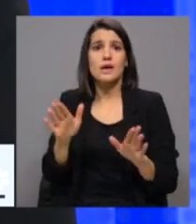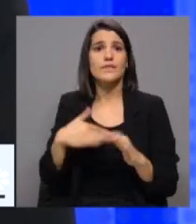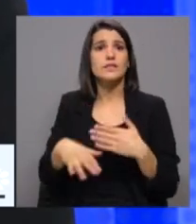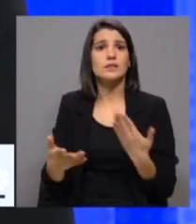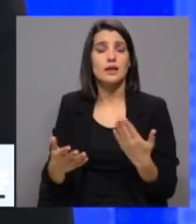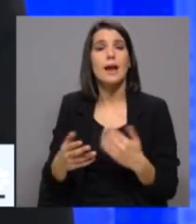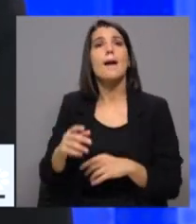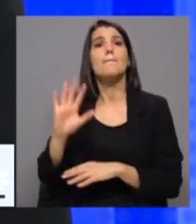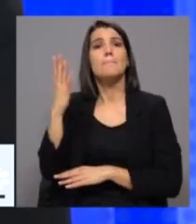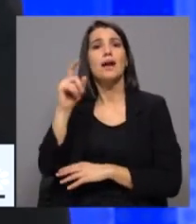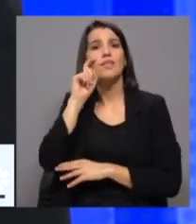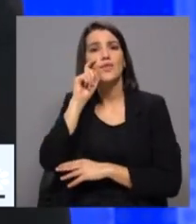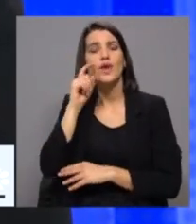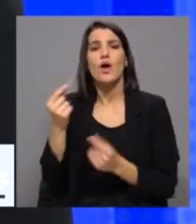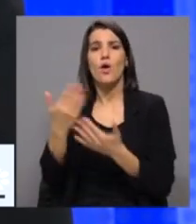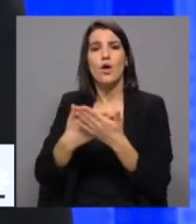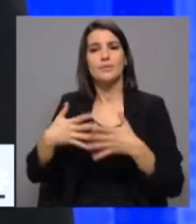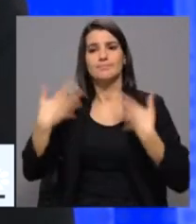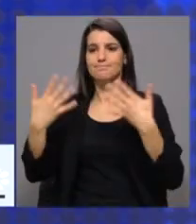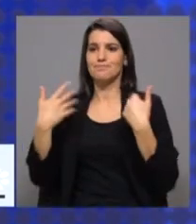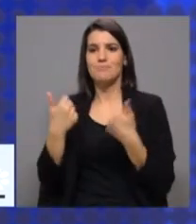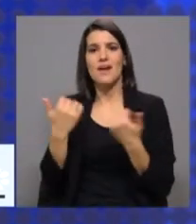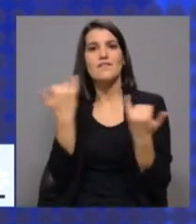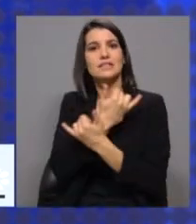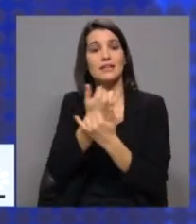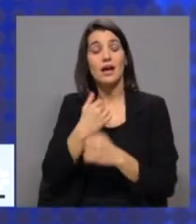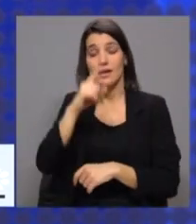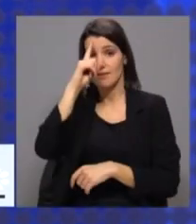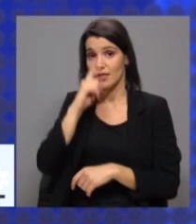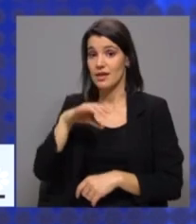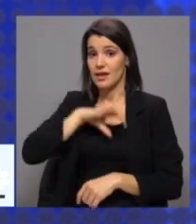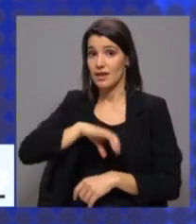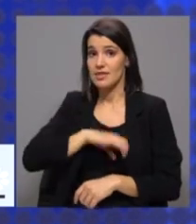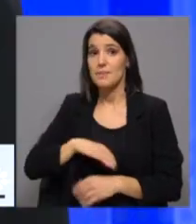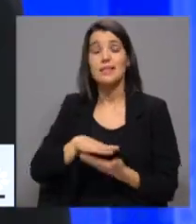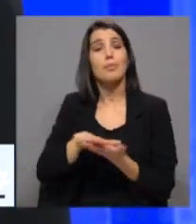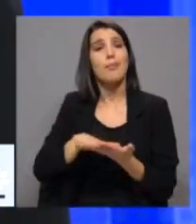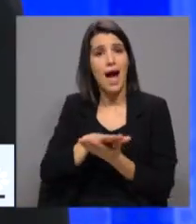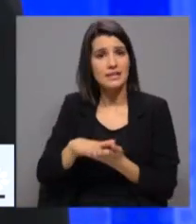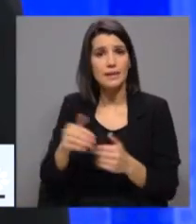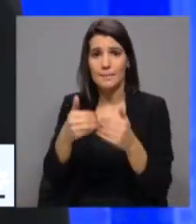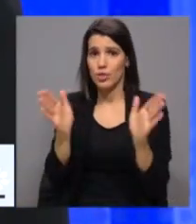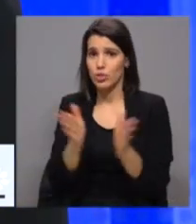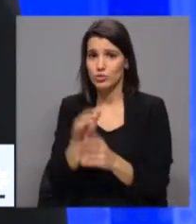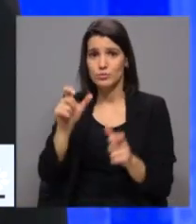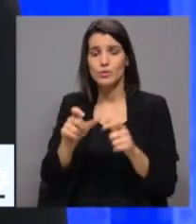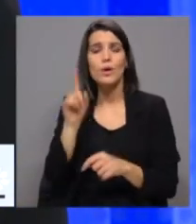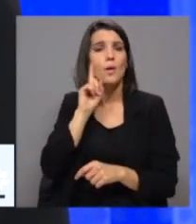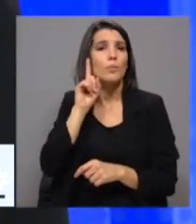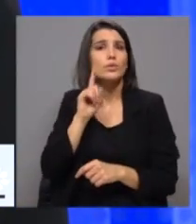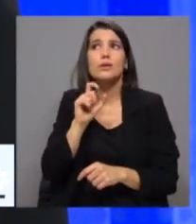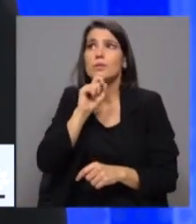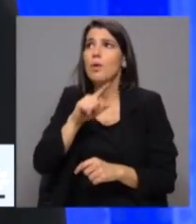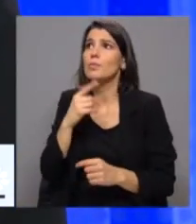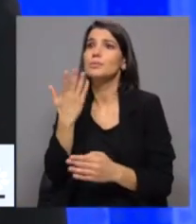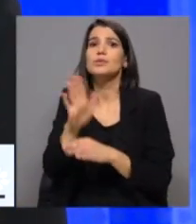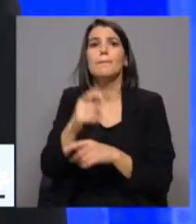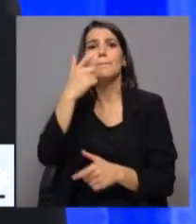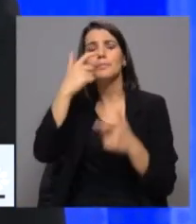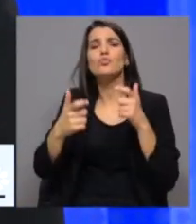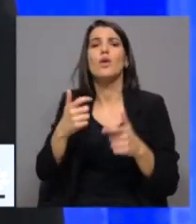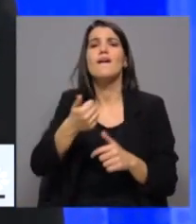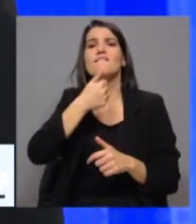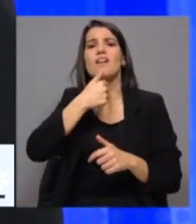uma economia do bem-estar e da felicidade. Eu recordo que o rendimento básico e incondicional pode ser essencial, por exemplo, para vítimas de violência